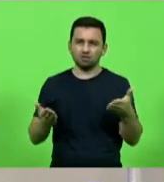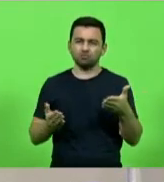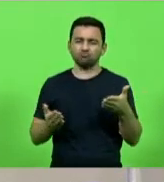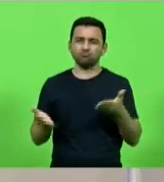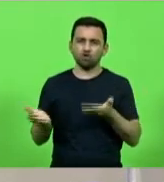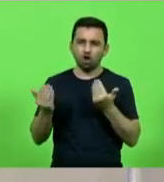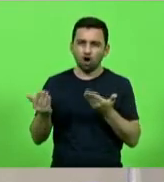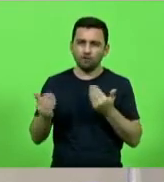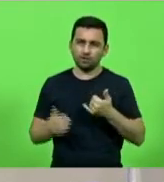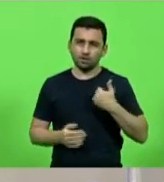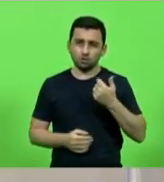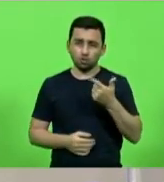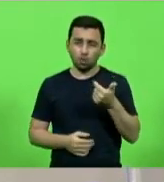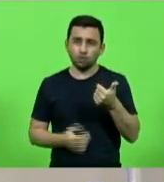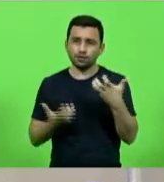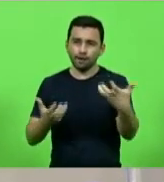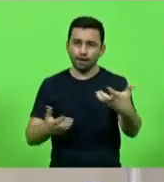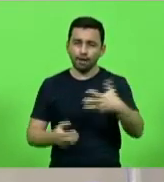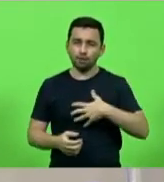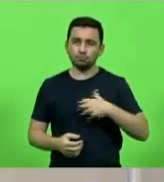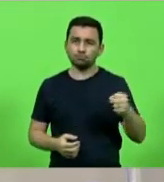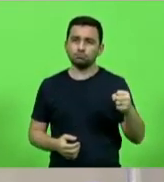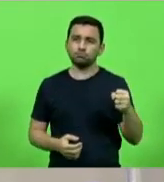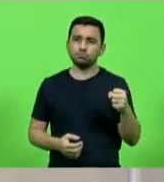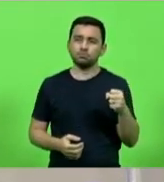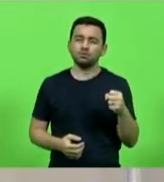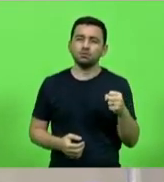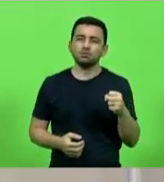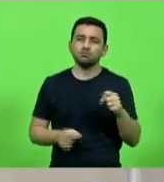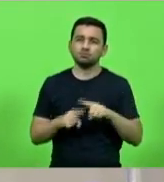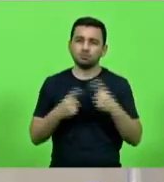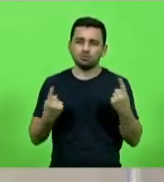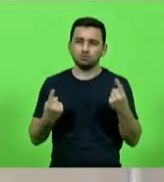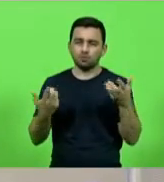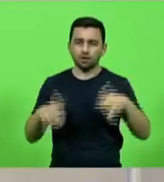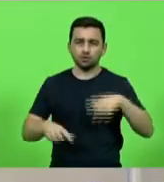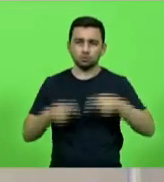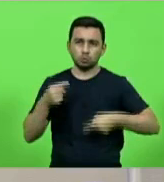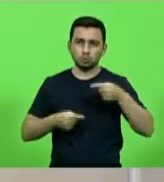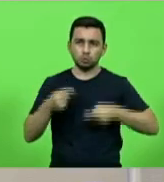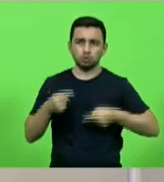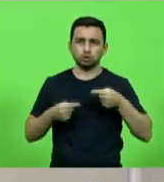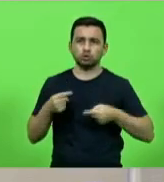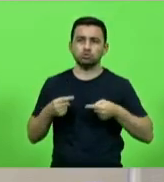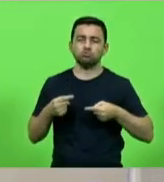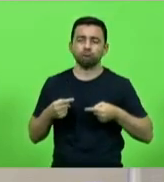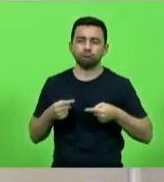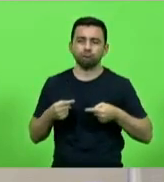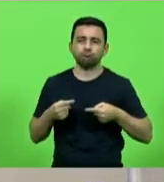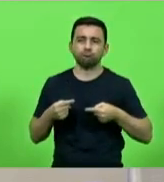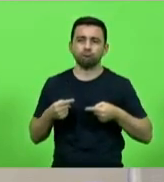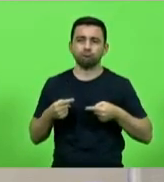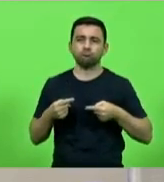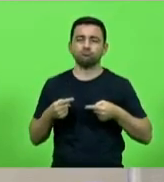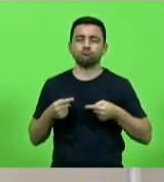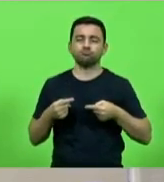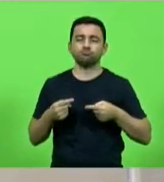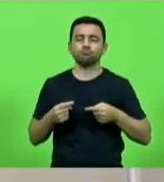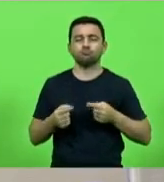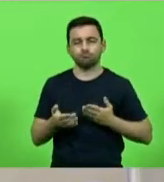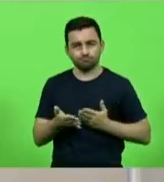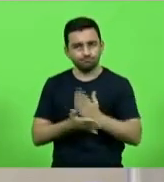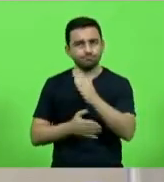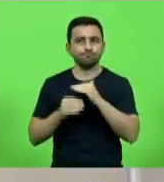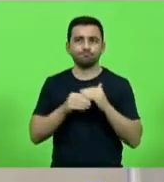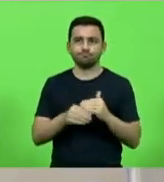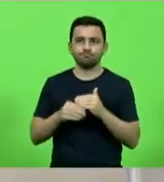tentou cometer suicídio. Em discussão. Não havendo quem queira discutir, em votação. Deputados que aprovam, permaneçam como se encontra. Aprovado por